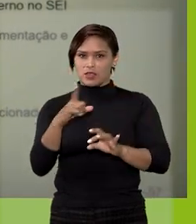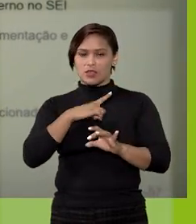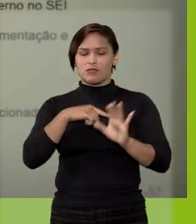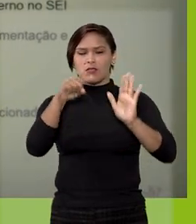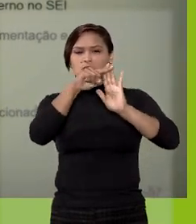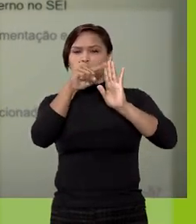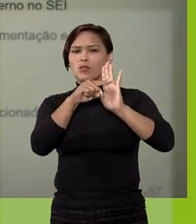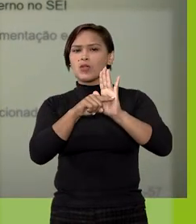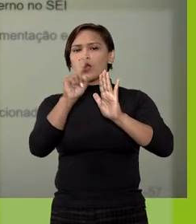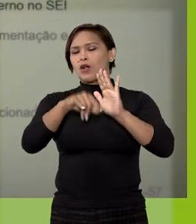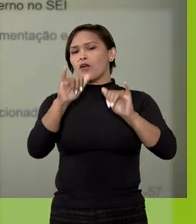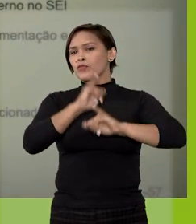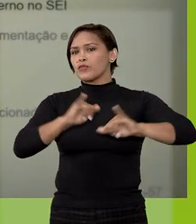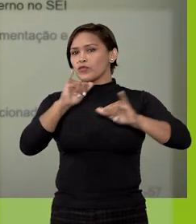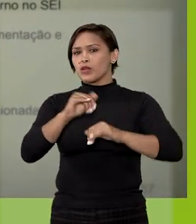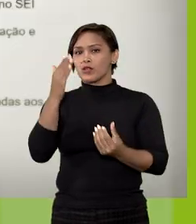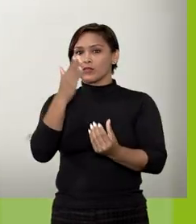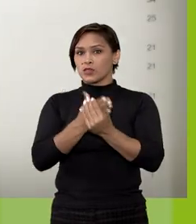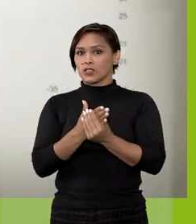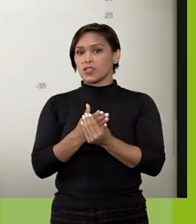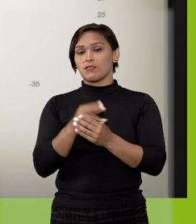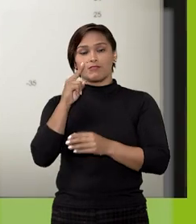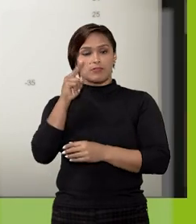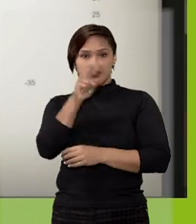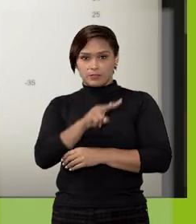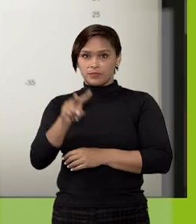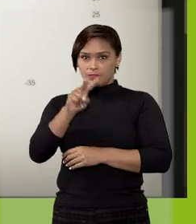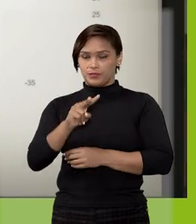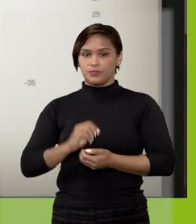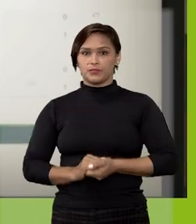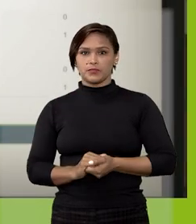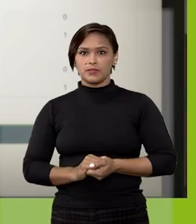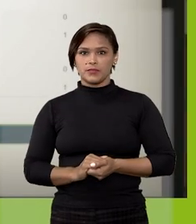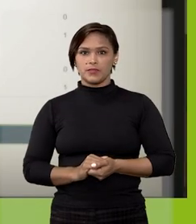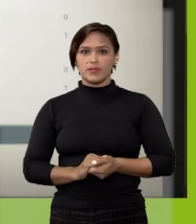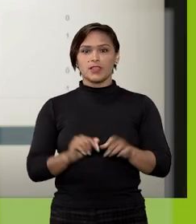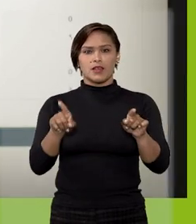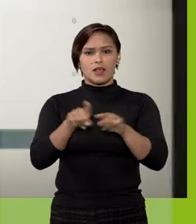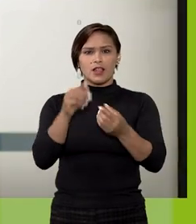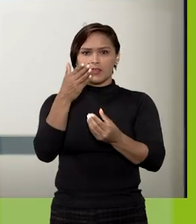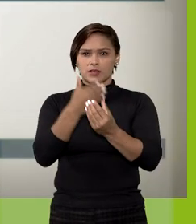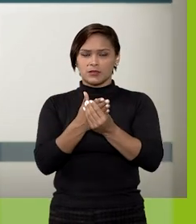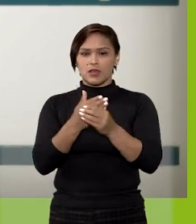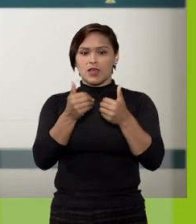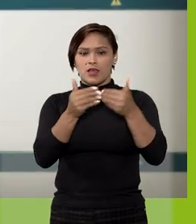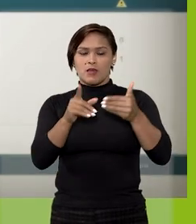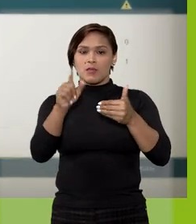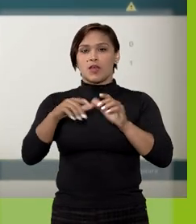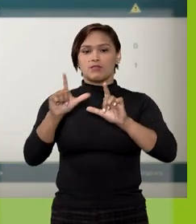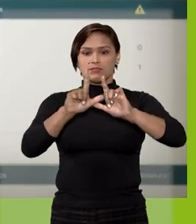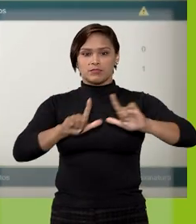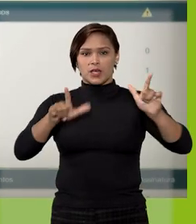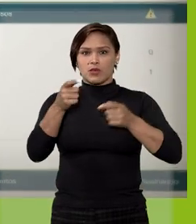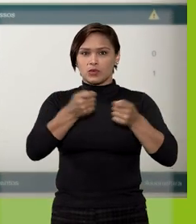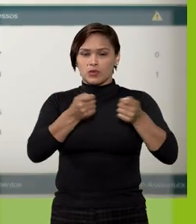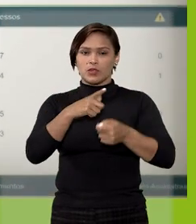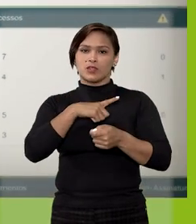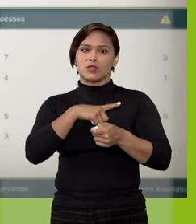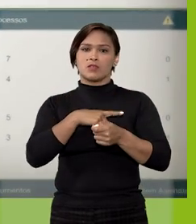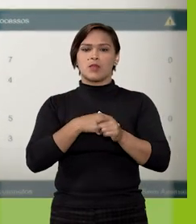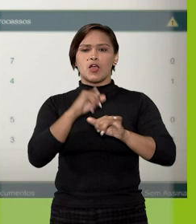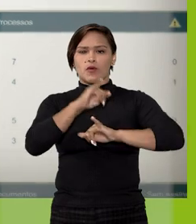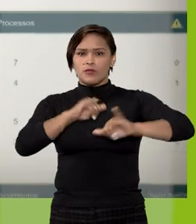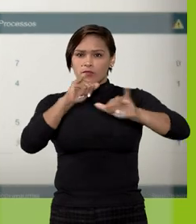define quais os dados do processo que serão exibidos. Além dos processos abertos, o Painel de Controle disponibiliza